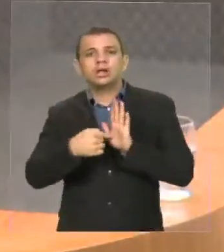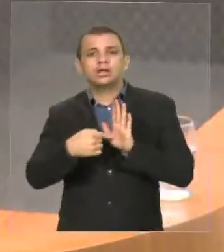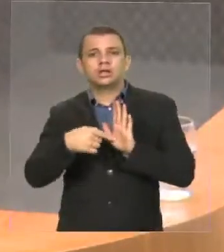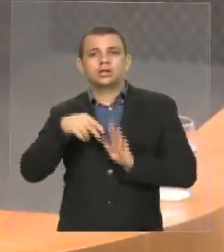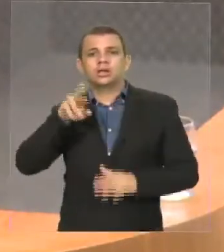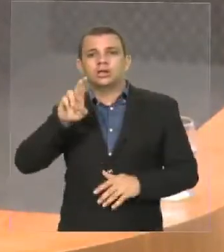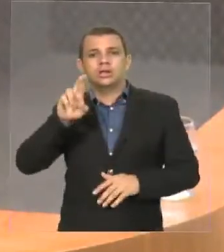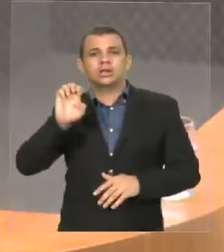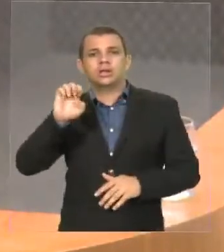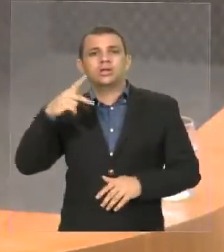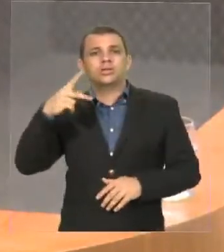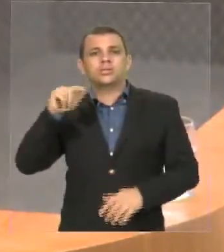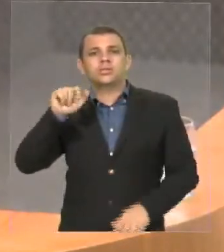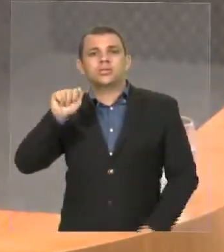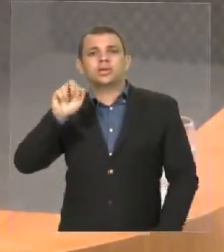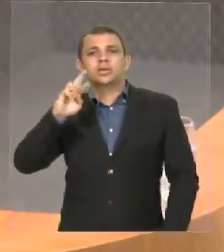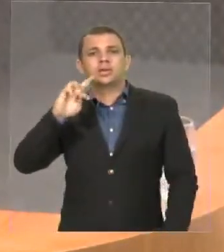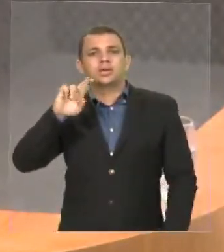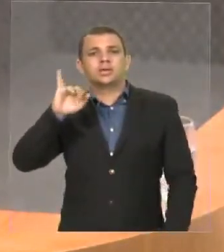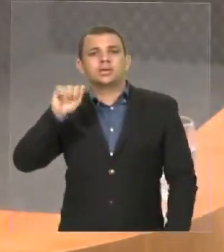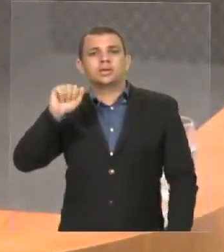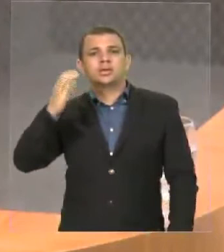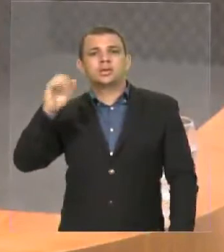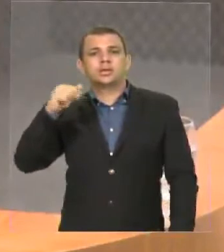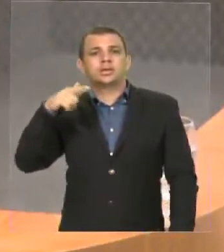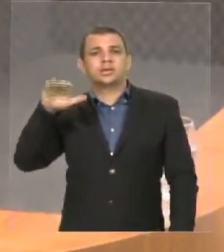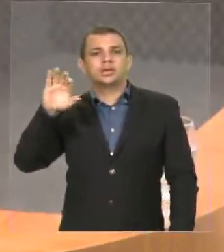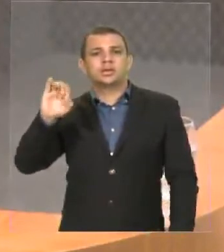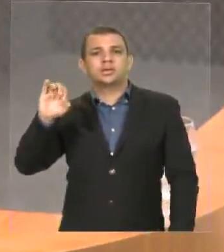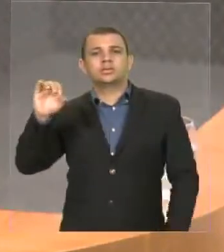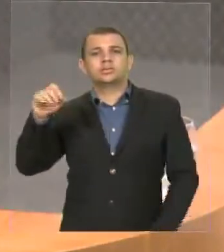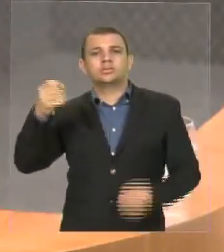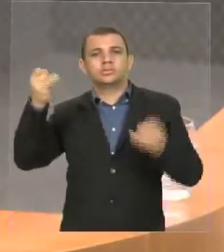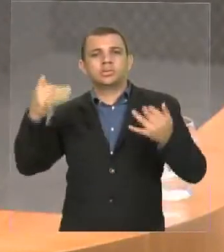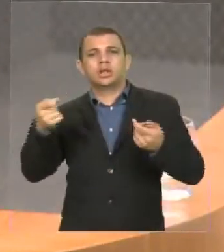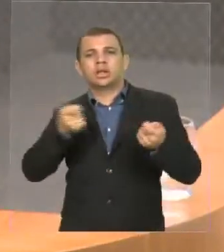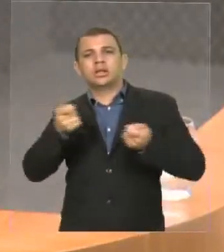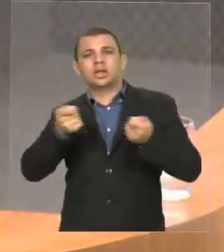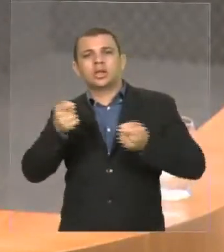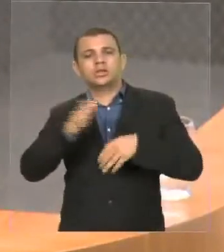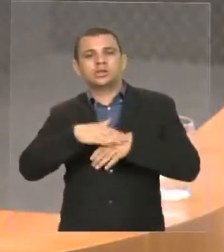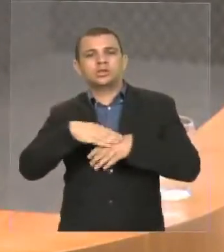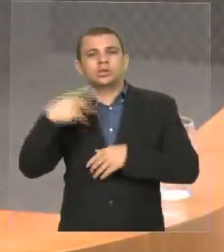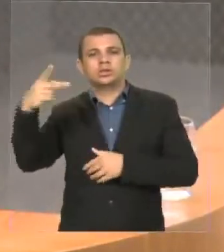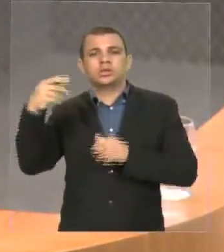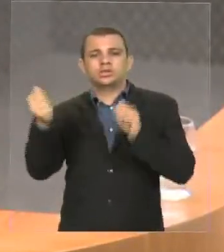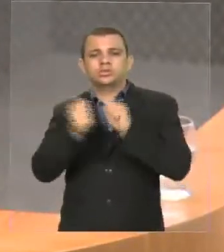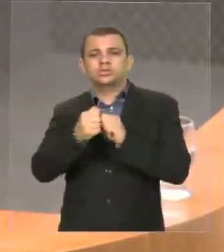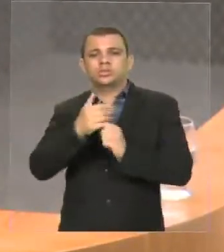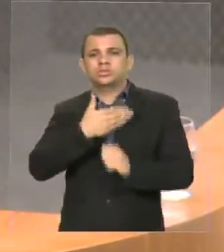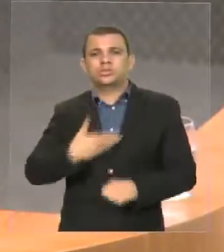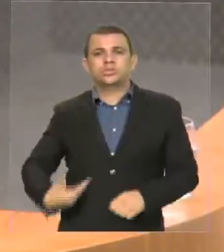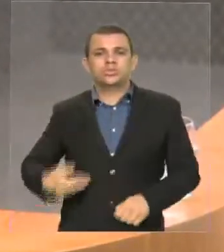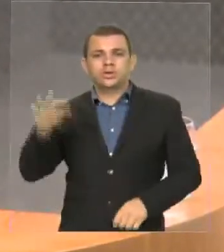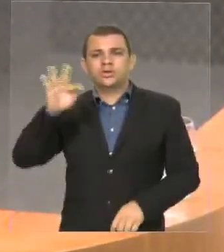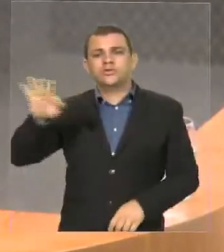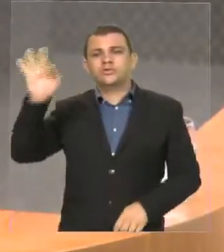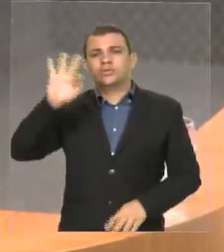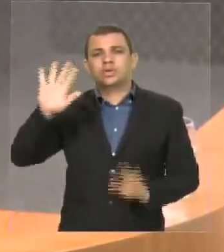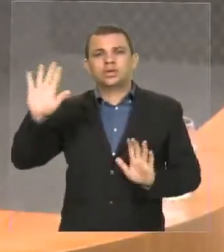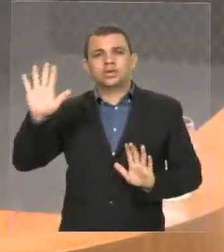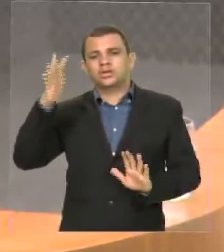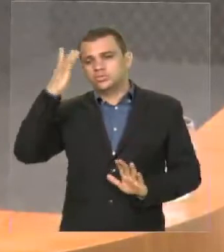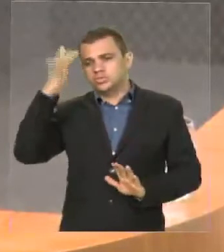repatriação, a respeito das negociações que ele está fazendo em relação a esse recurso, que é um recurso